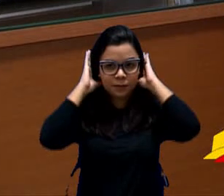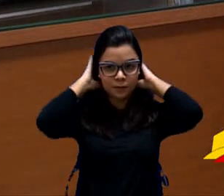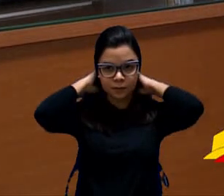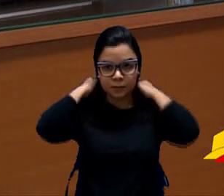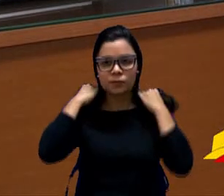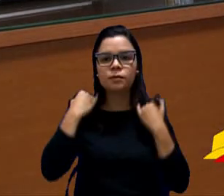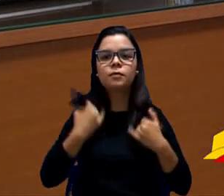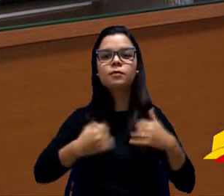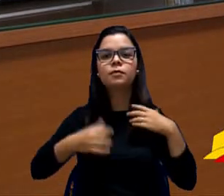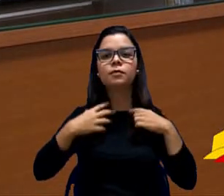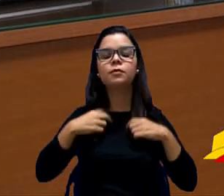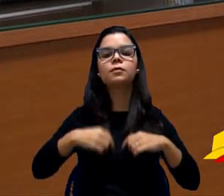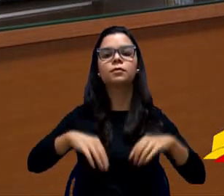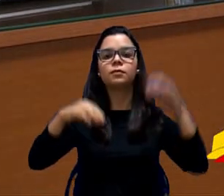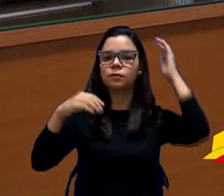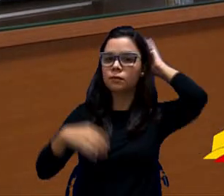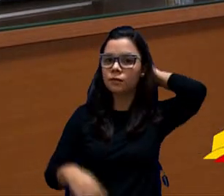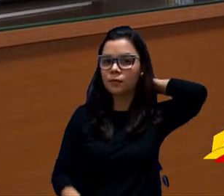Então, fica garantido...